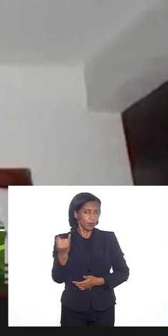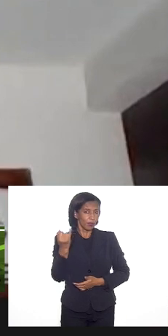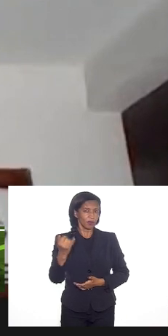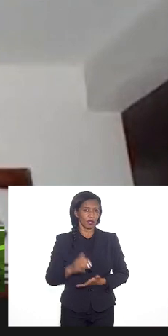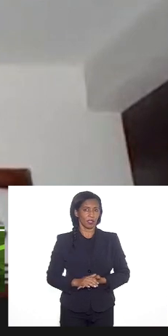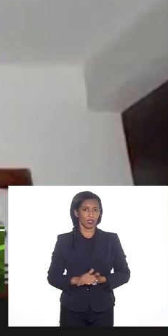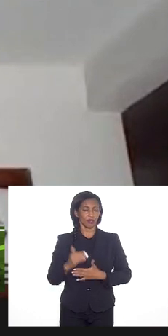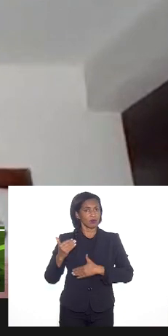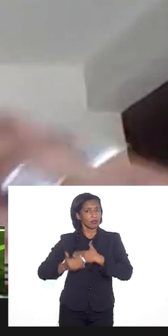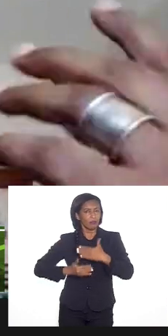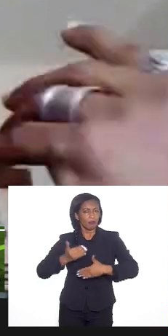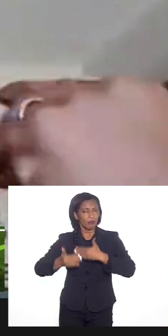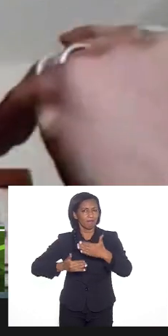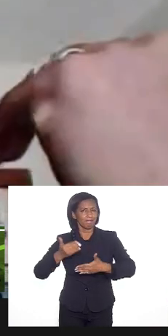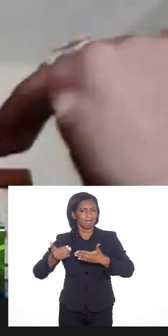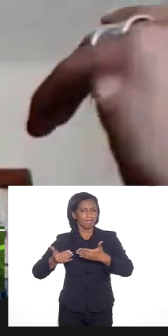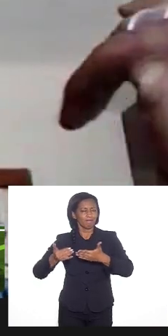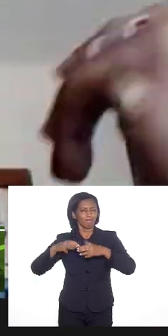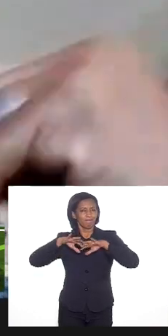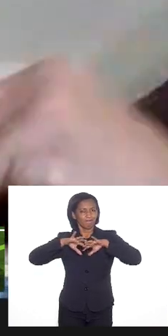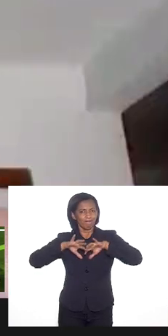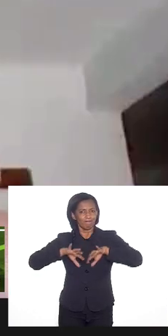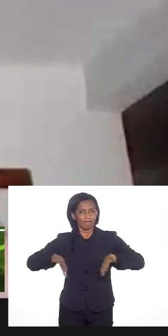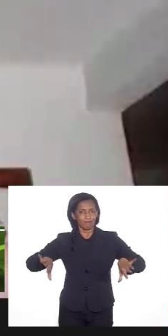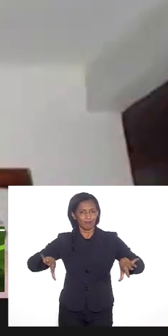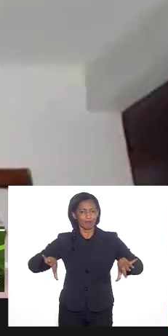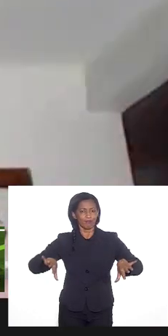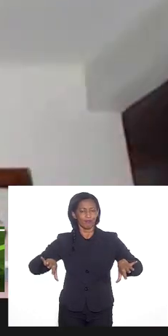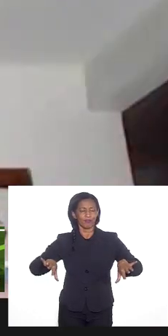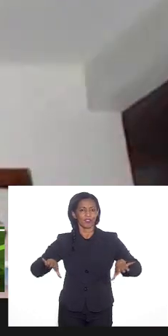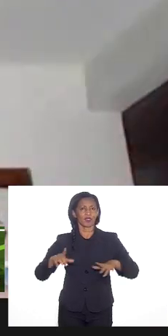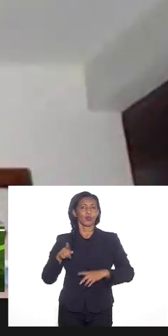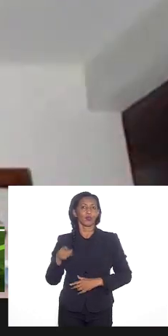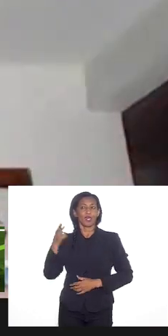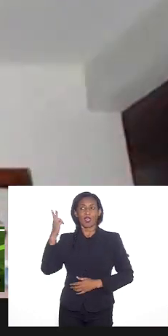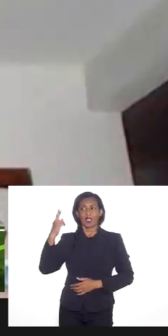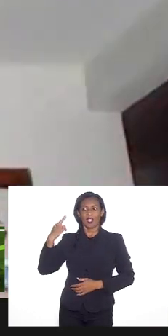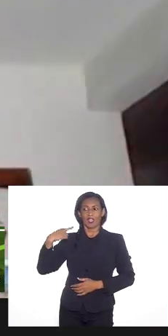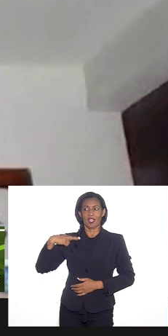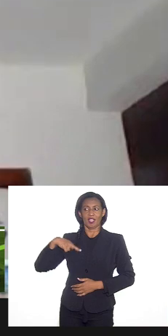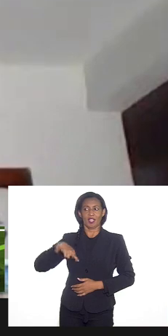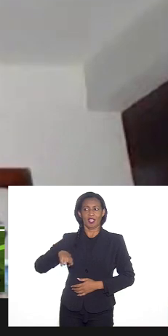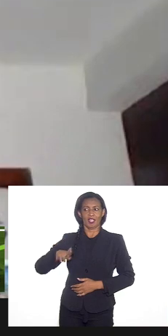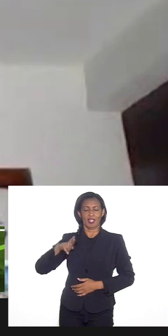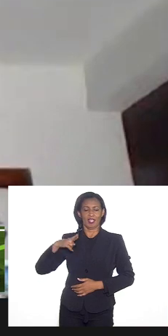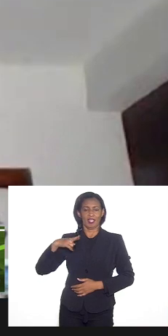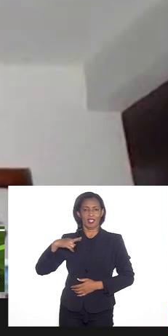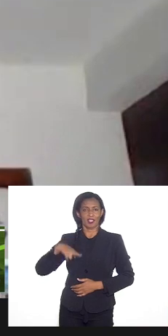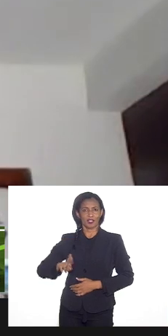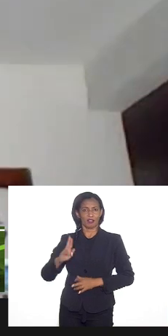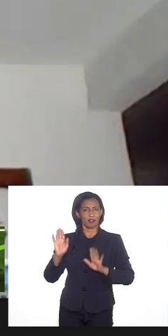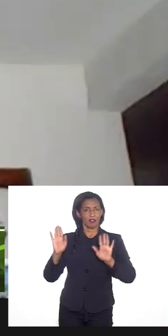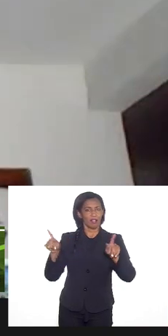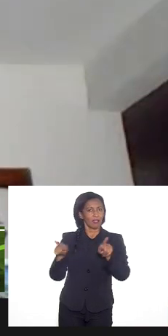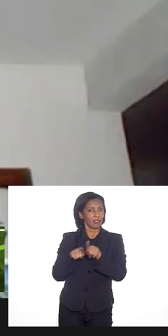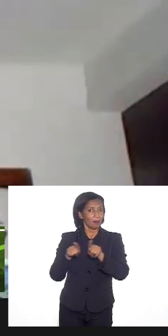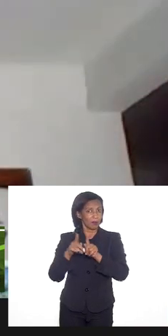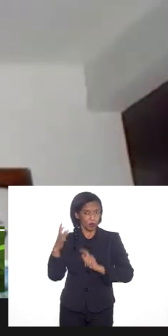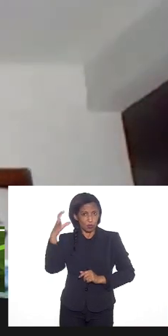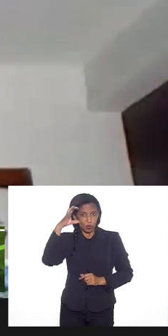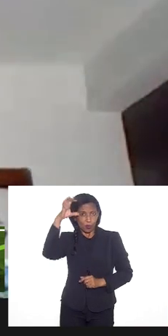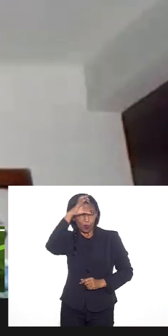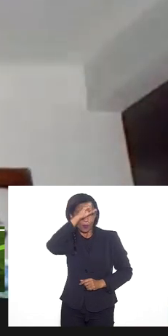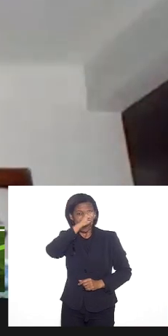processo de descolonização do que seja religião seja importante também para poder a gente compreender